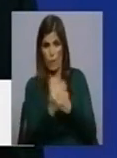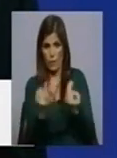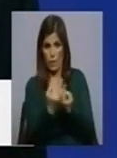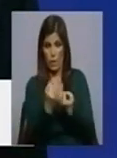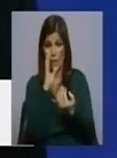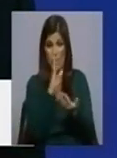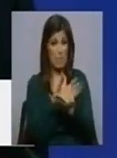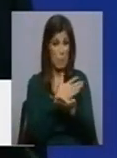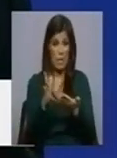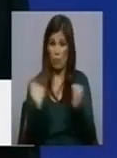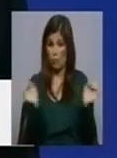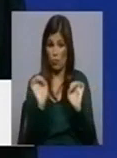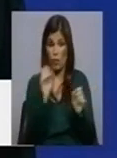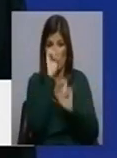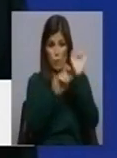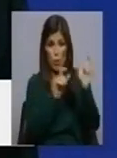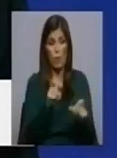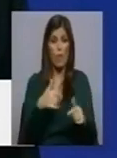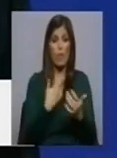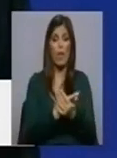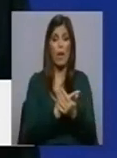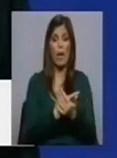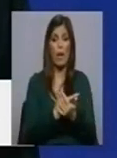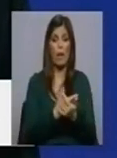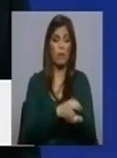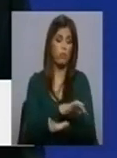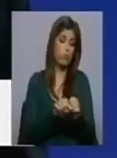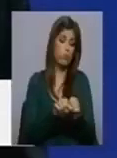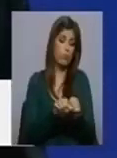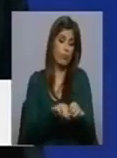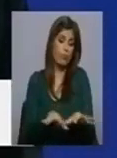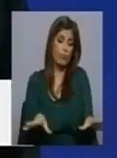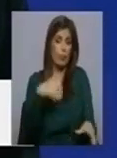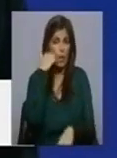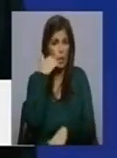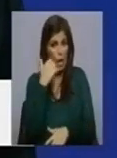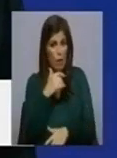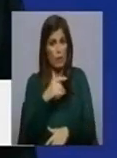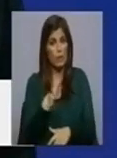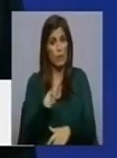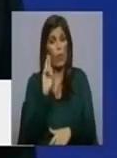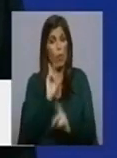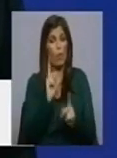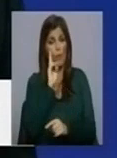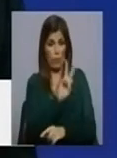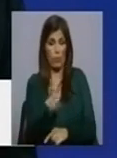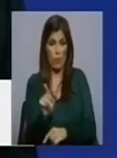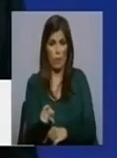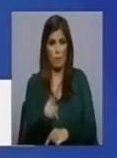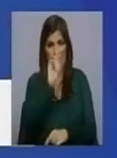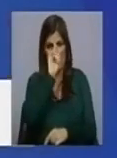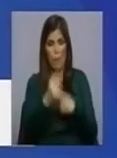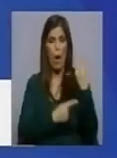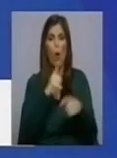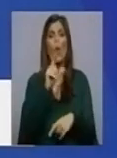separação das pessoas acaba por levar a gravíssimas contaminações e este drama que nós assistimos. Tem conhecimento de algum